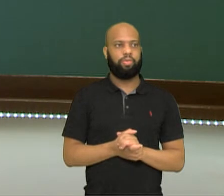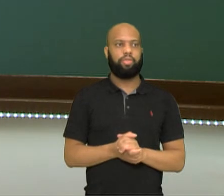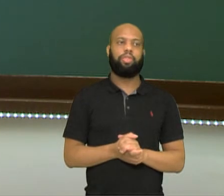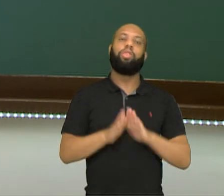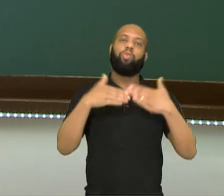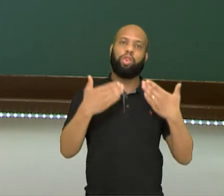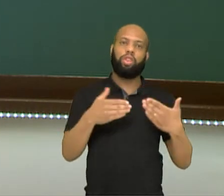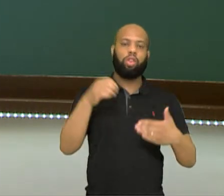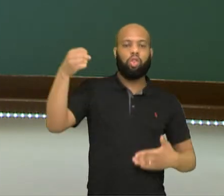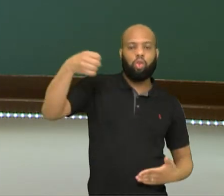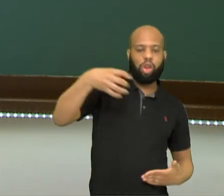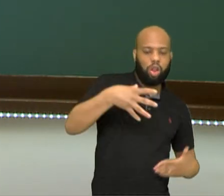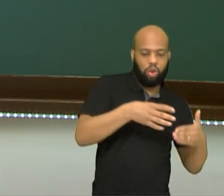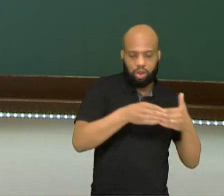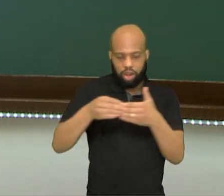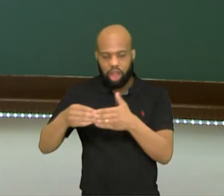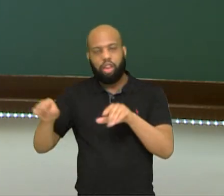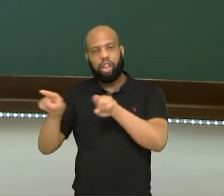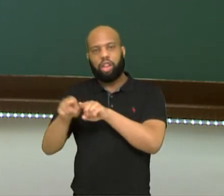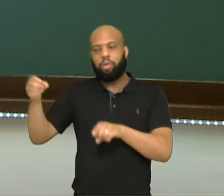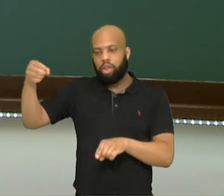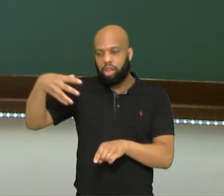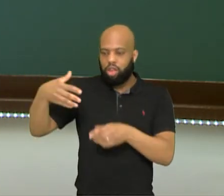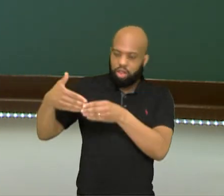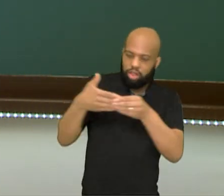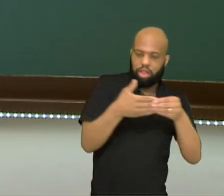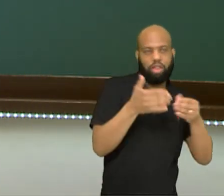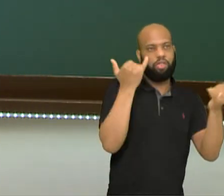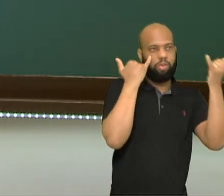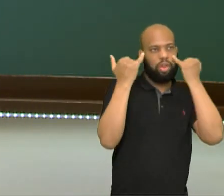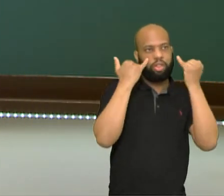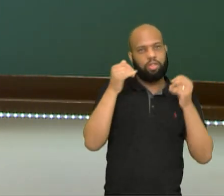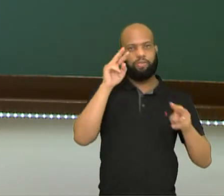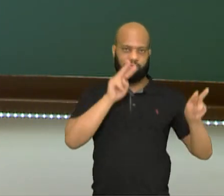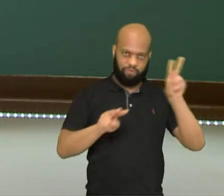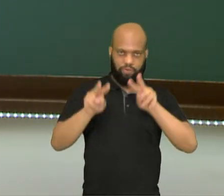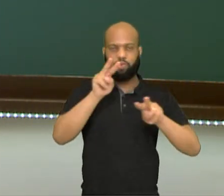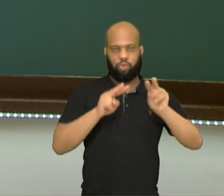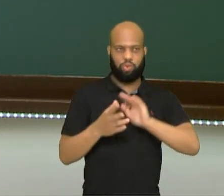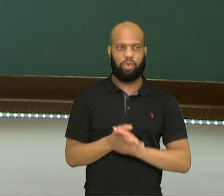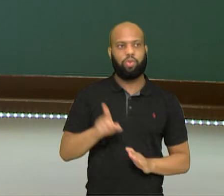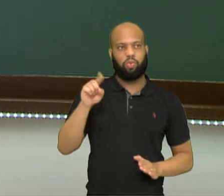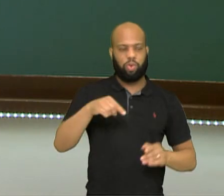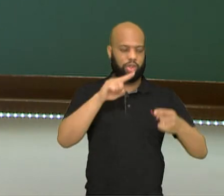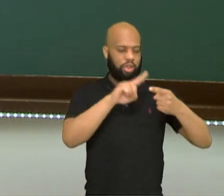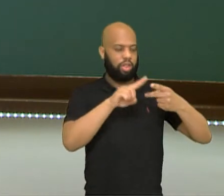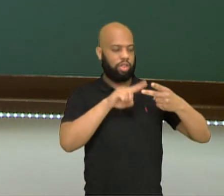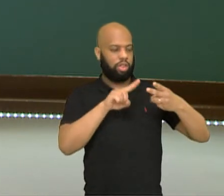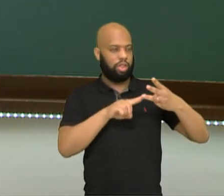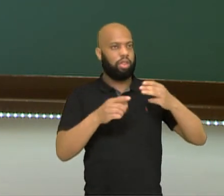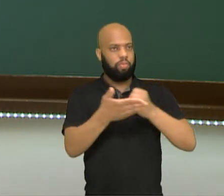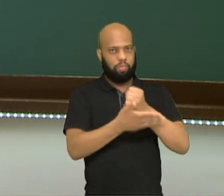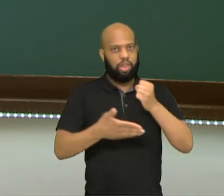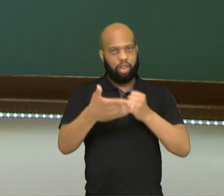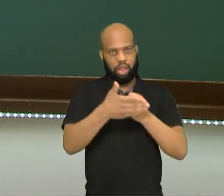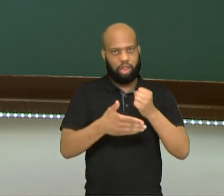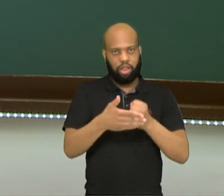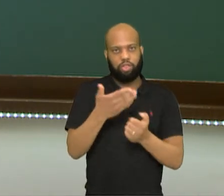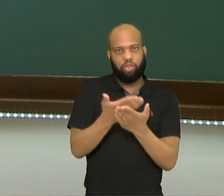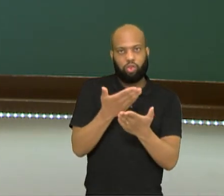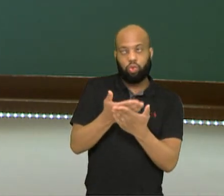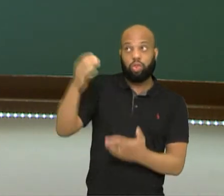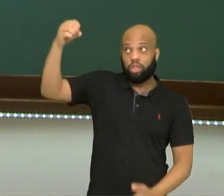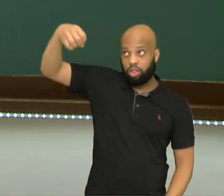e a luz traz informação visual. Então, esses são os princípios da óptica